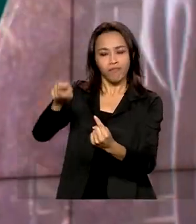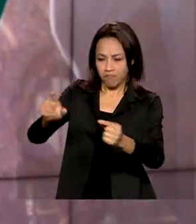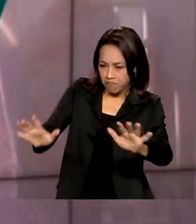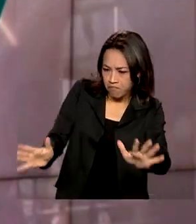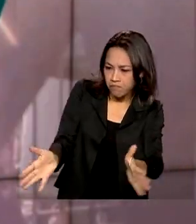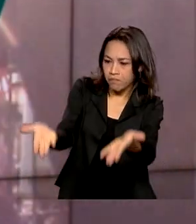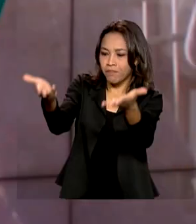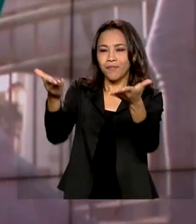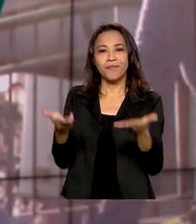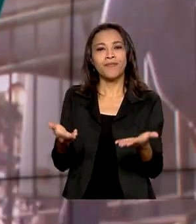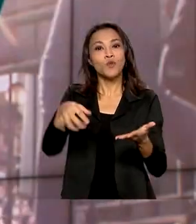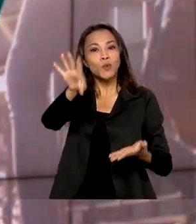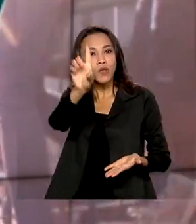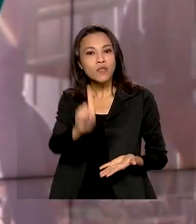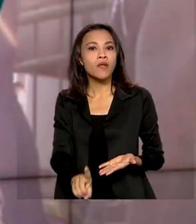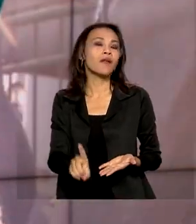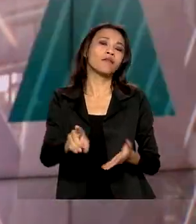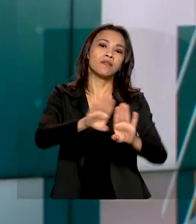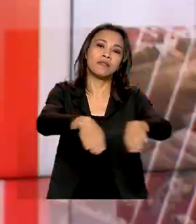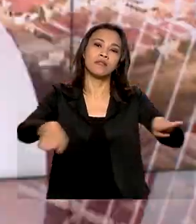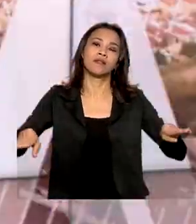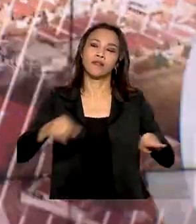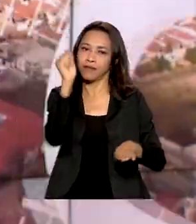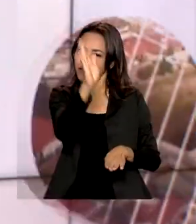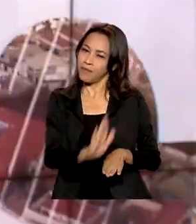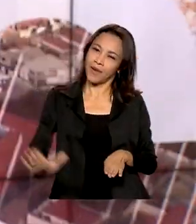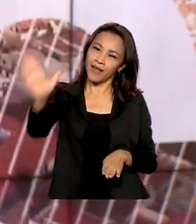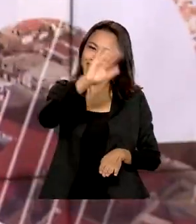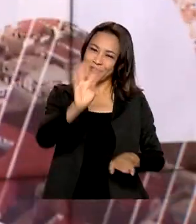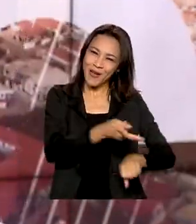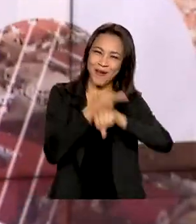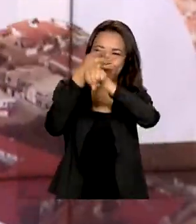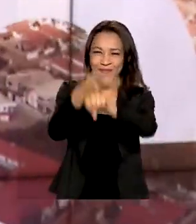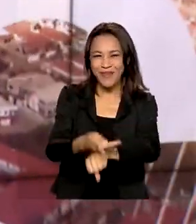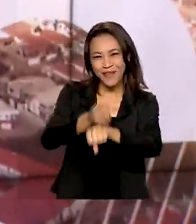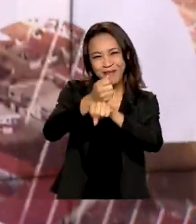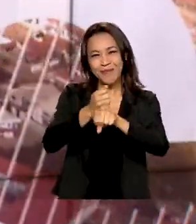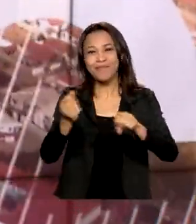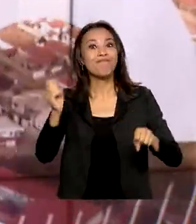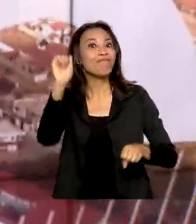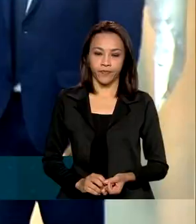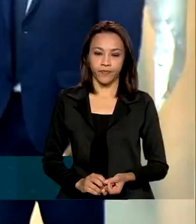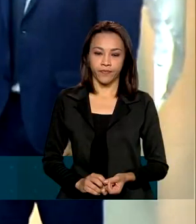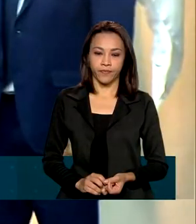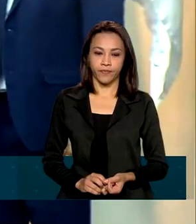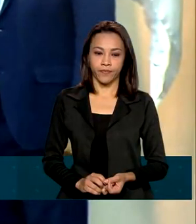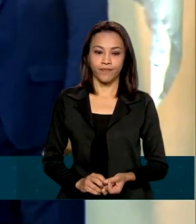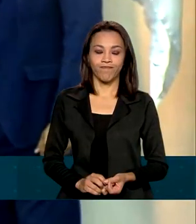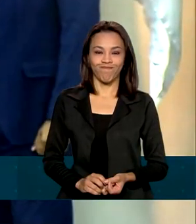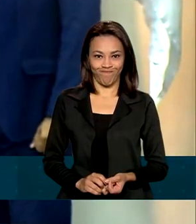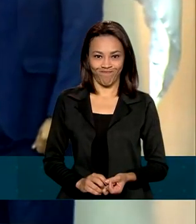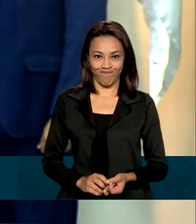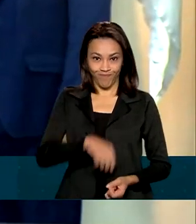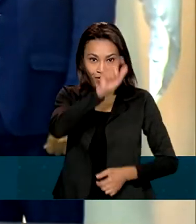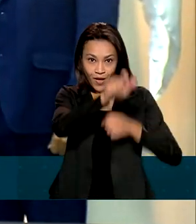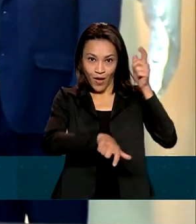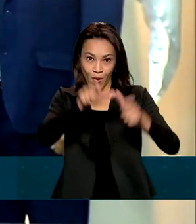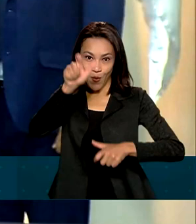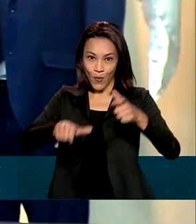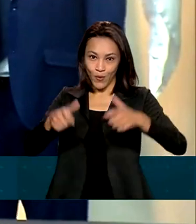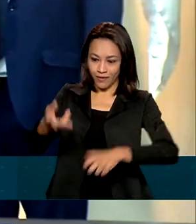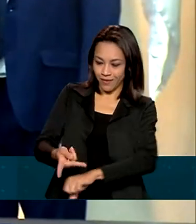direitos de crianças e adolescentes em todo o país. É o Prêmio Brasil Amigo da Criança. Os vencedores